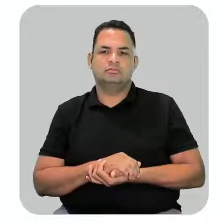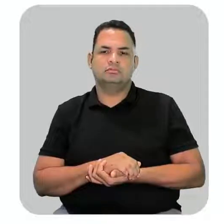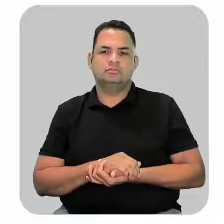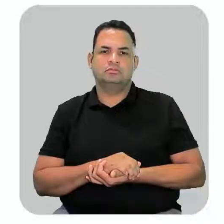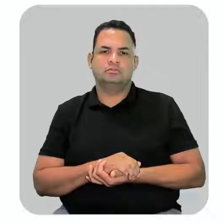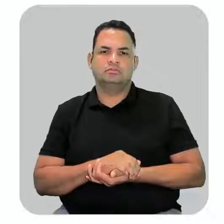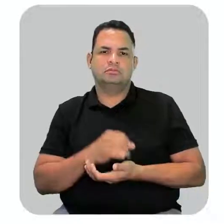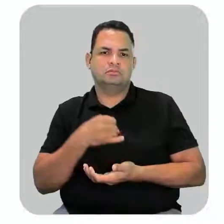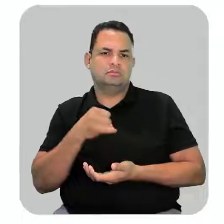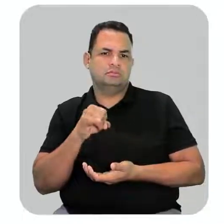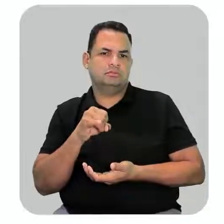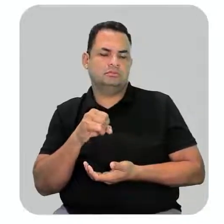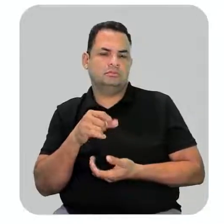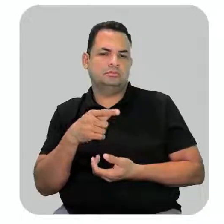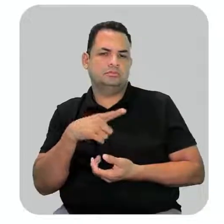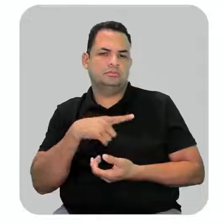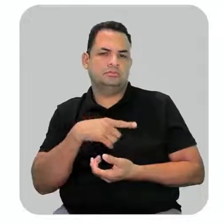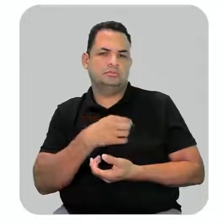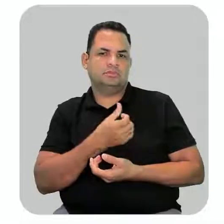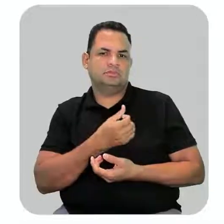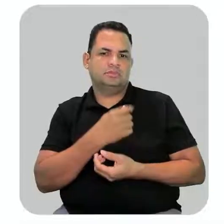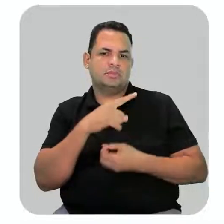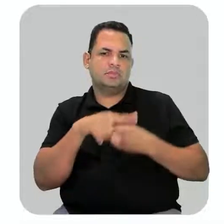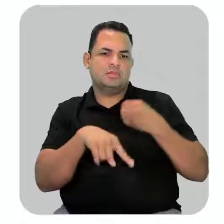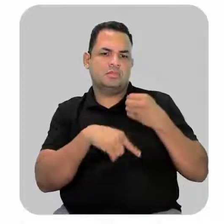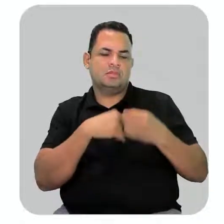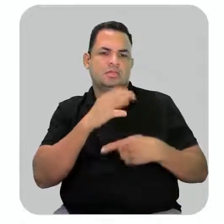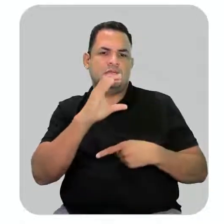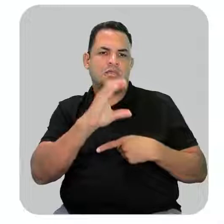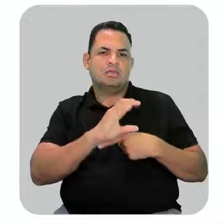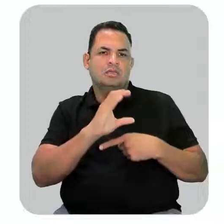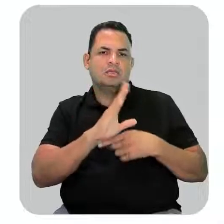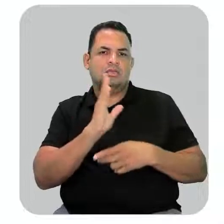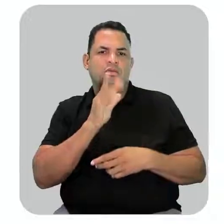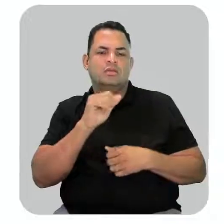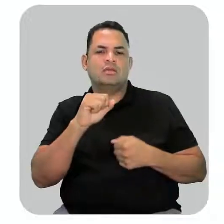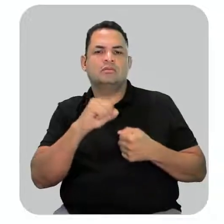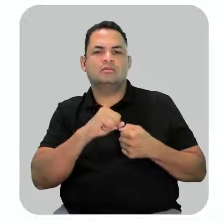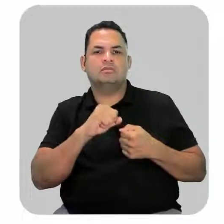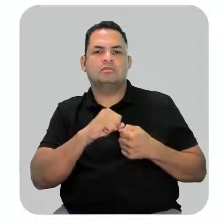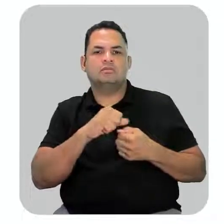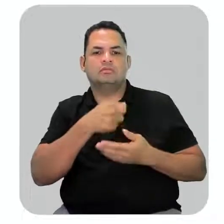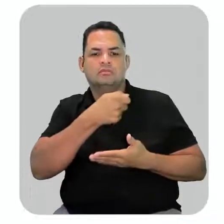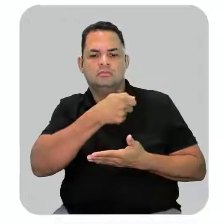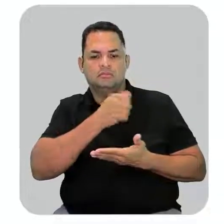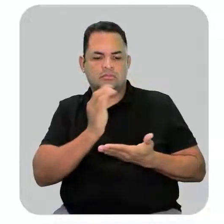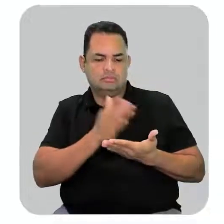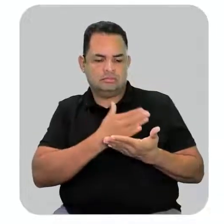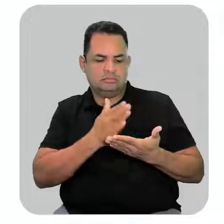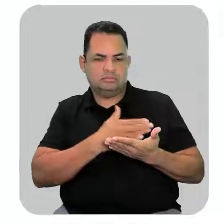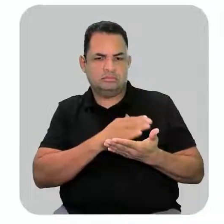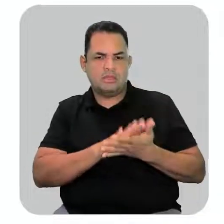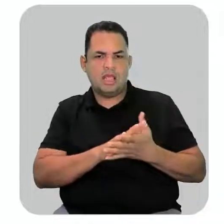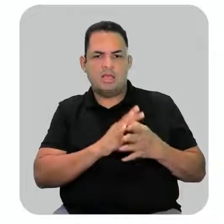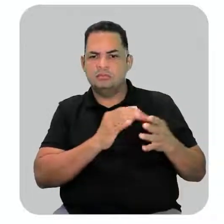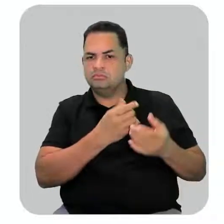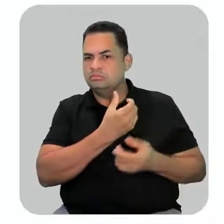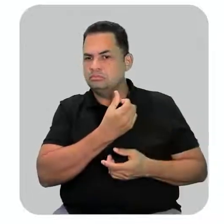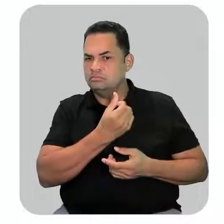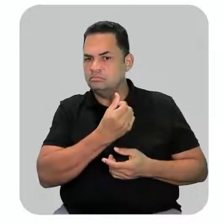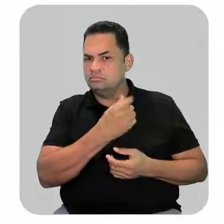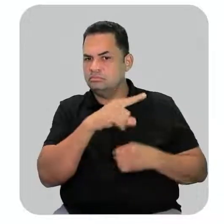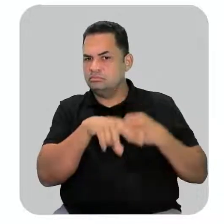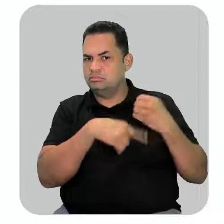Se você sabe que tem que ter seis átomos de carbono, você já fez aí no seu caderno uma sequência de seis átomos, tranquilo?